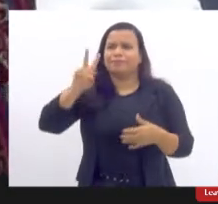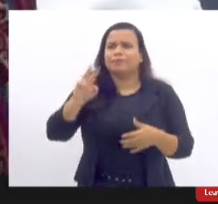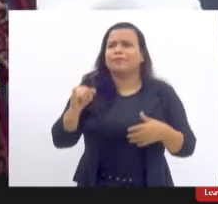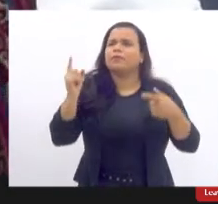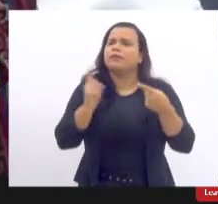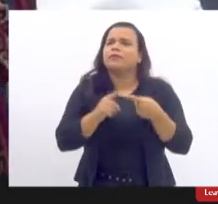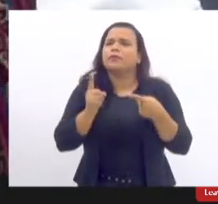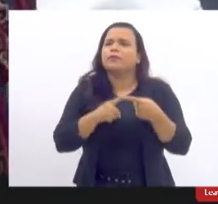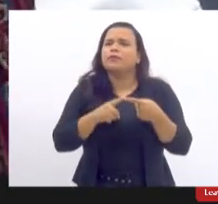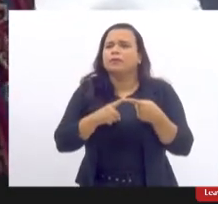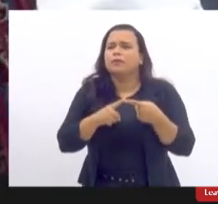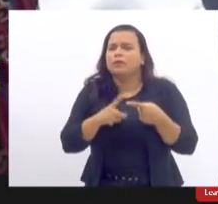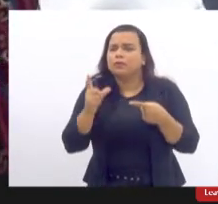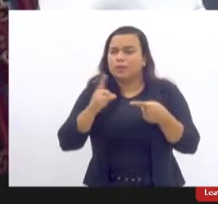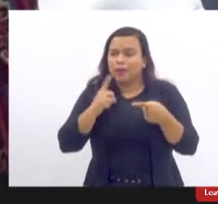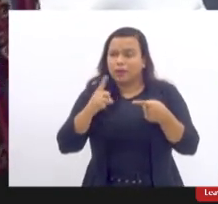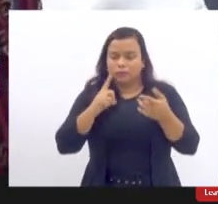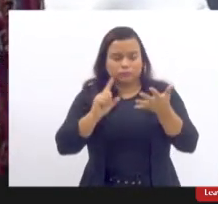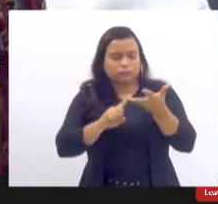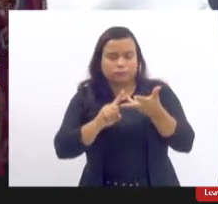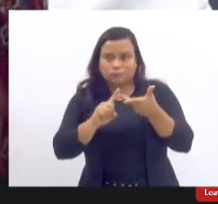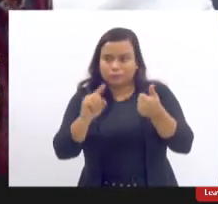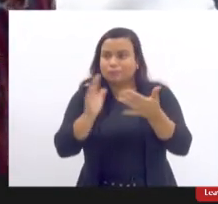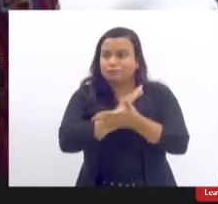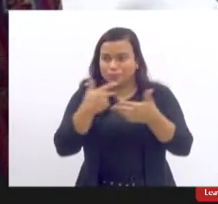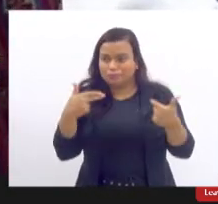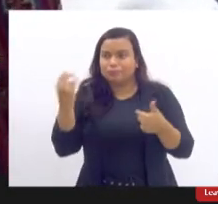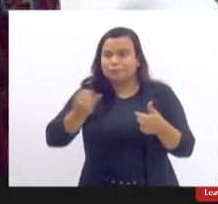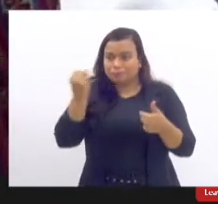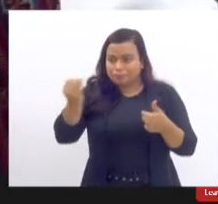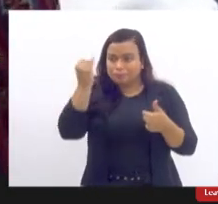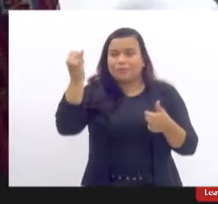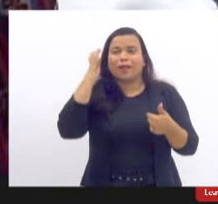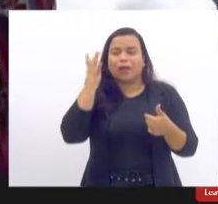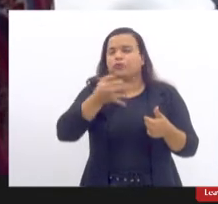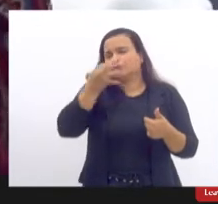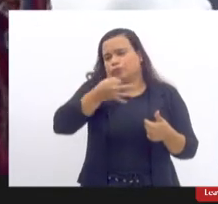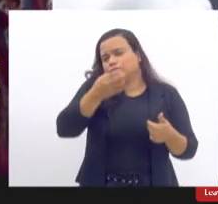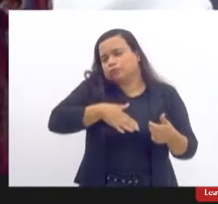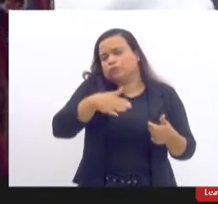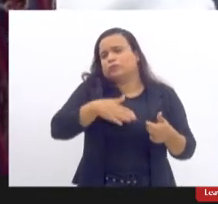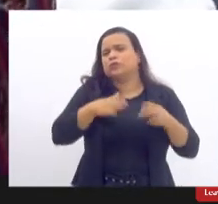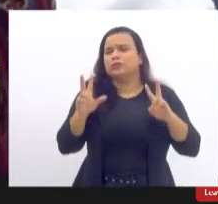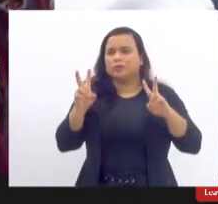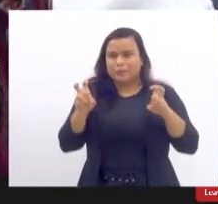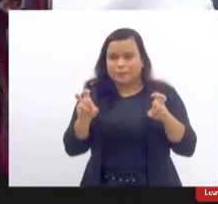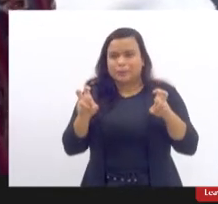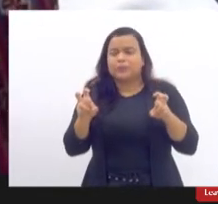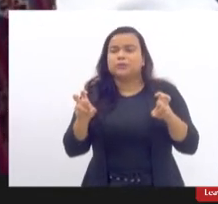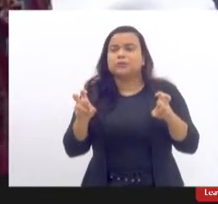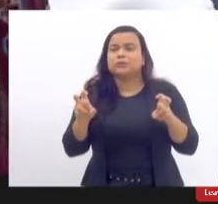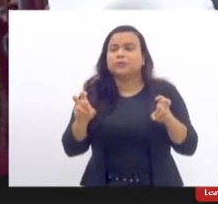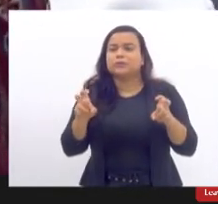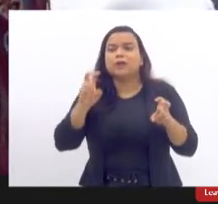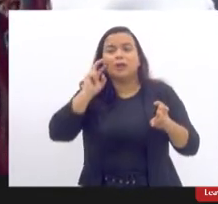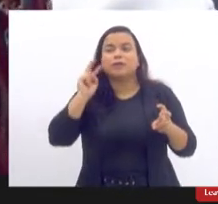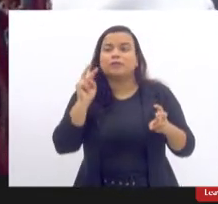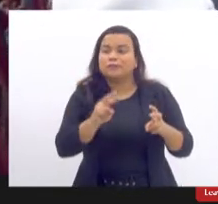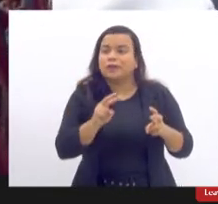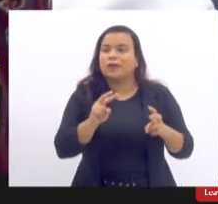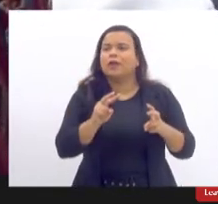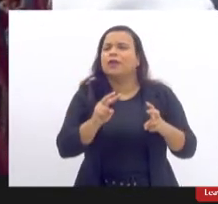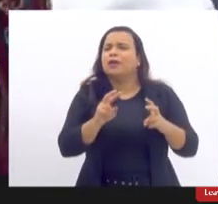chamo a atenção que um dos pontos que eu acho tão importantes quanto considerar em caso de